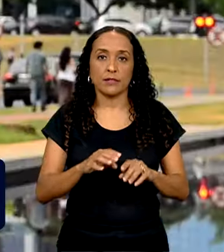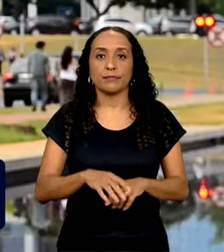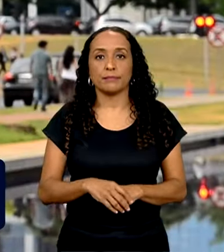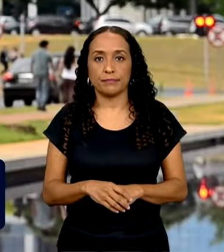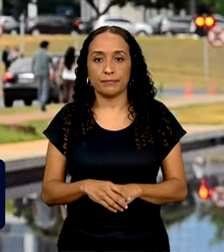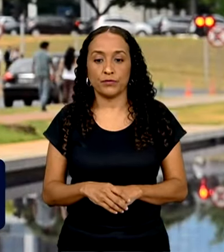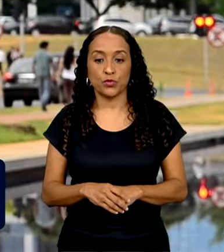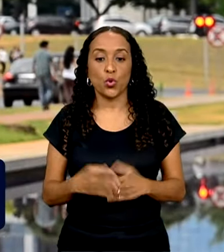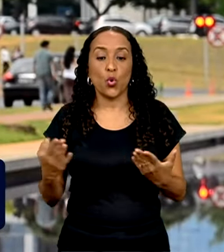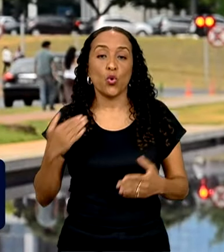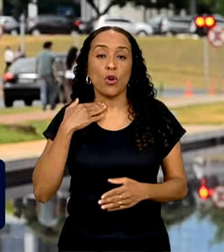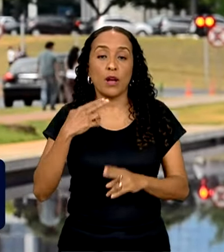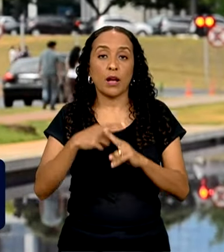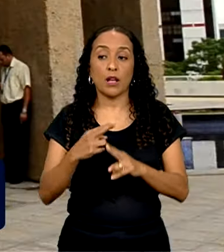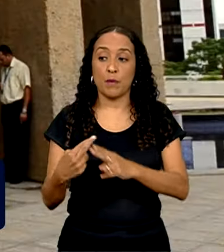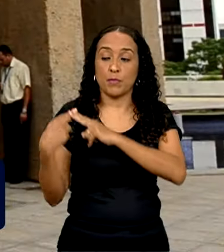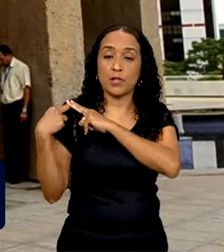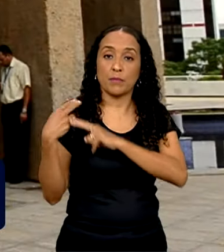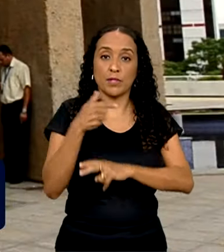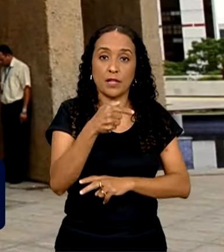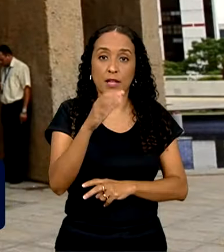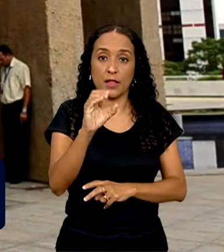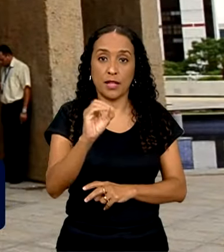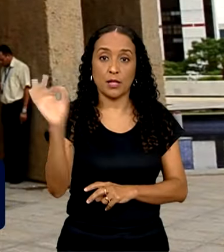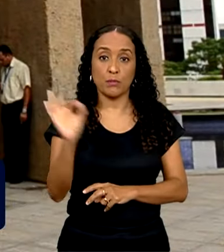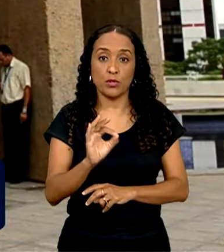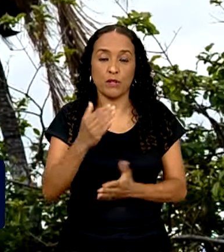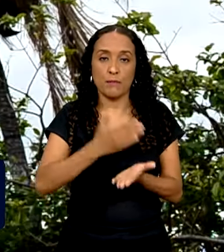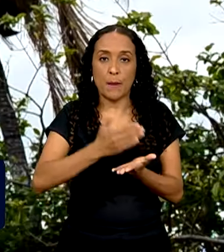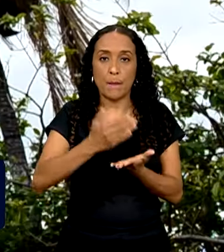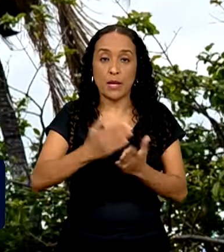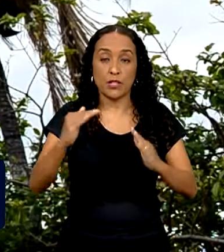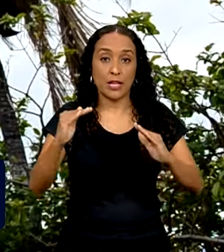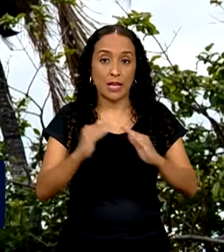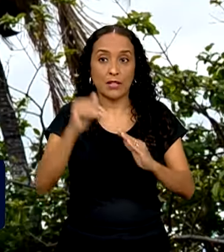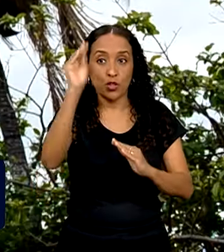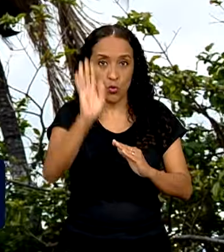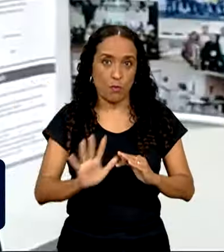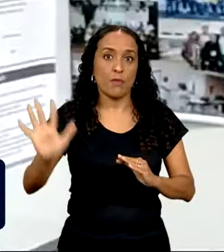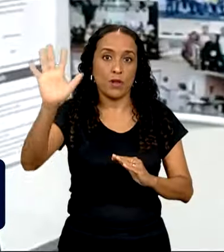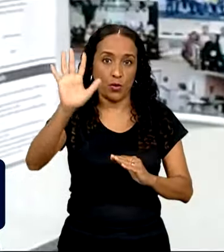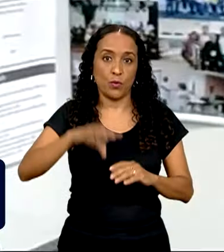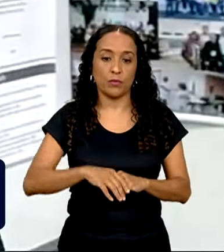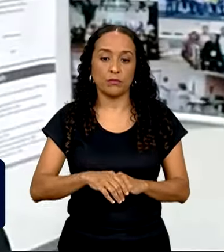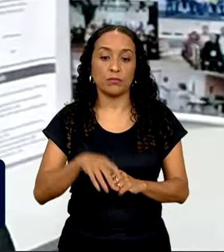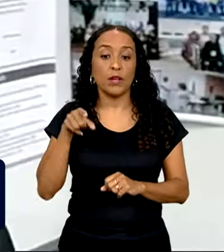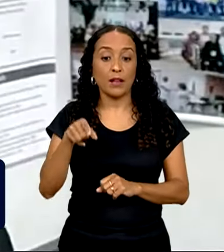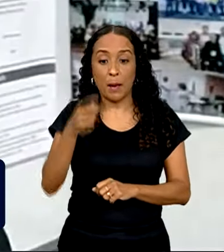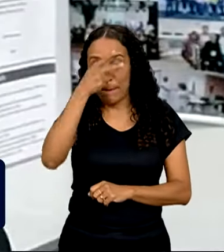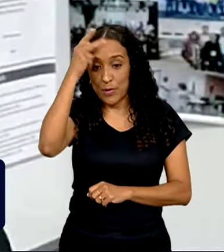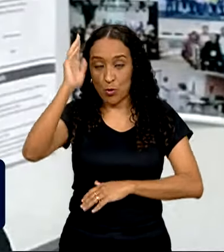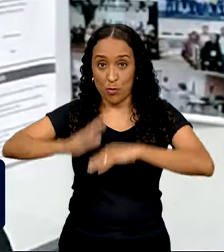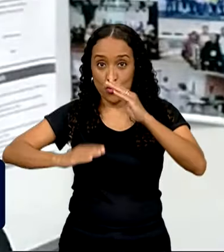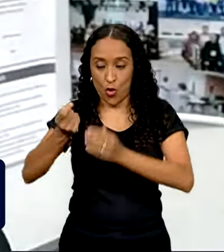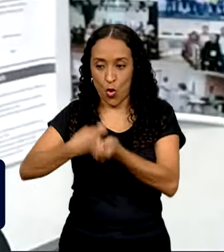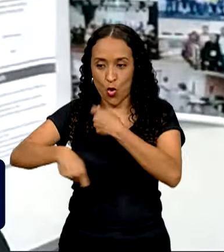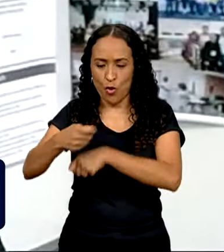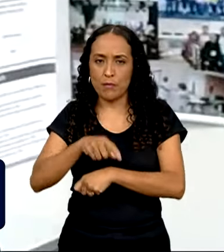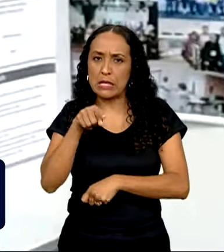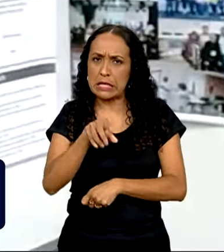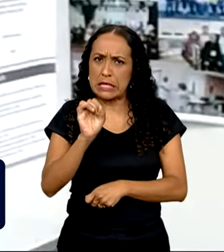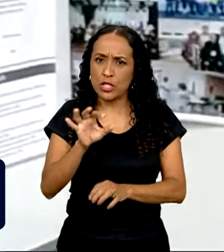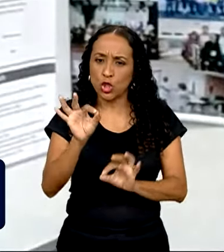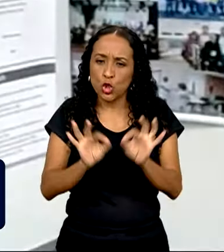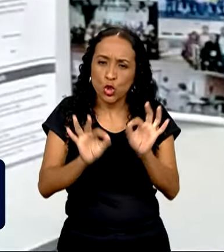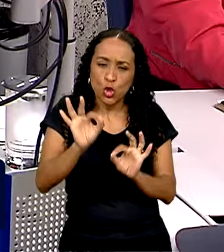renda. Hoje, a Caixa é responsável por 70% do financiamento imobiliário brasileiro. Para este economista, ainda que isso seja um